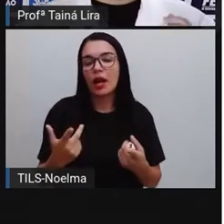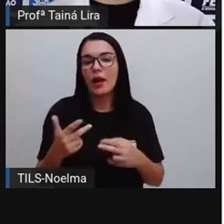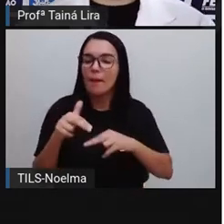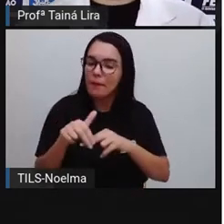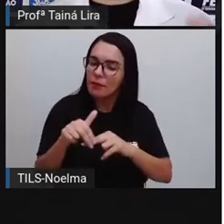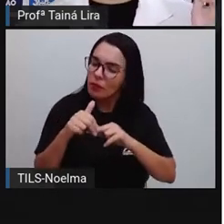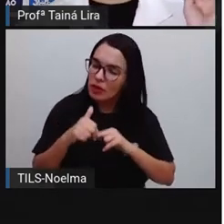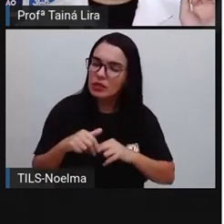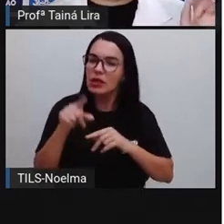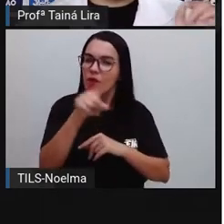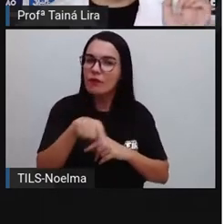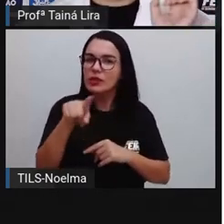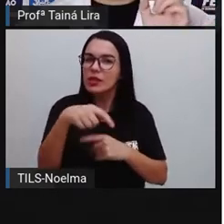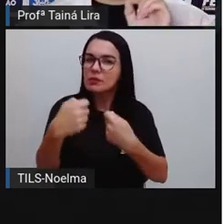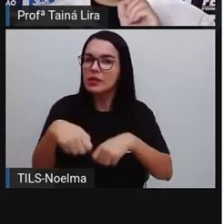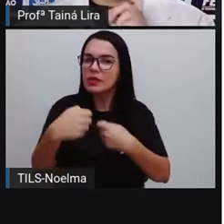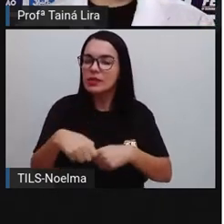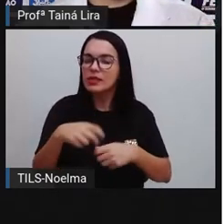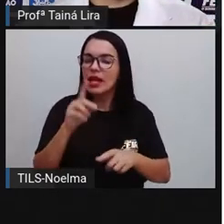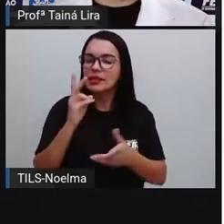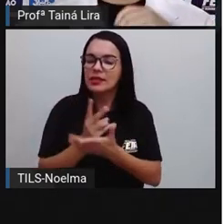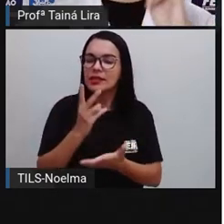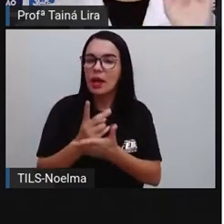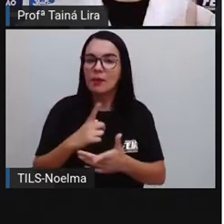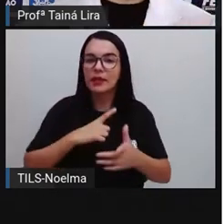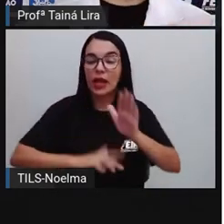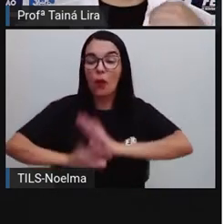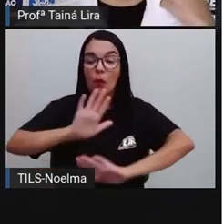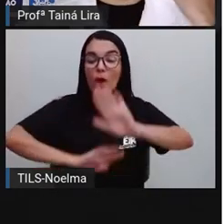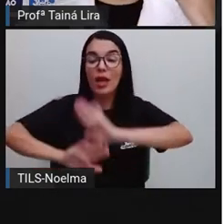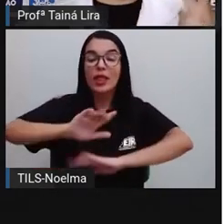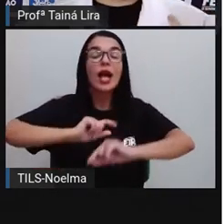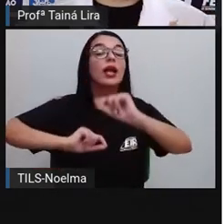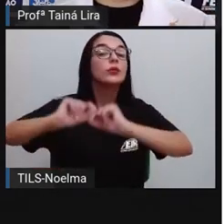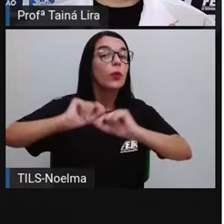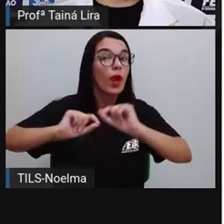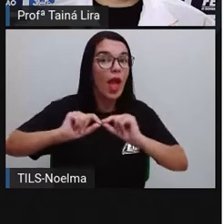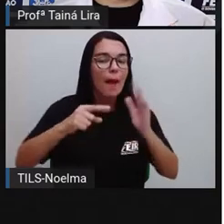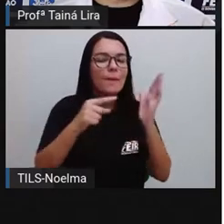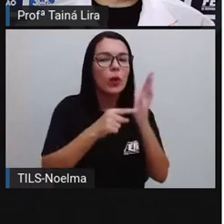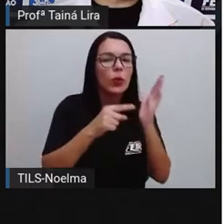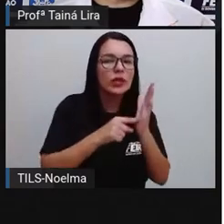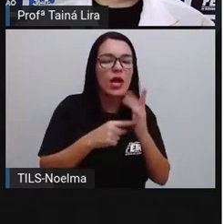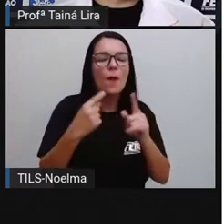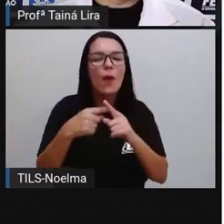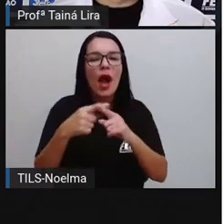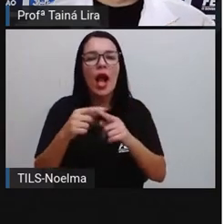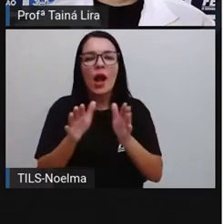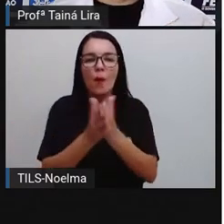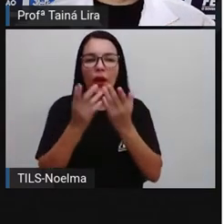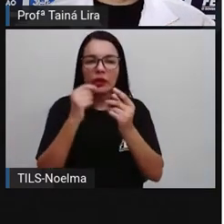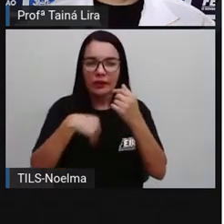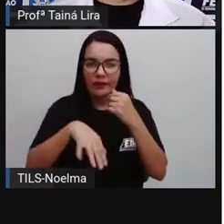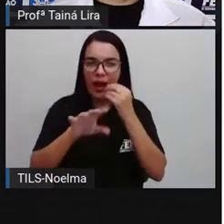a Pró sempre coloca, ó, cuidado com a pontuação. E quando vai fazer a revisão, a Pró também coloca, né?